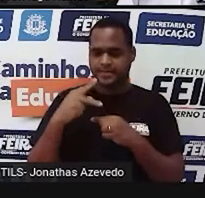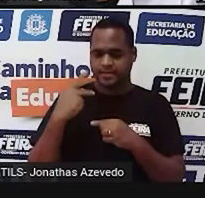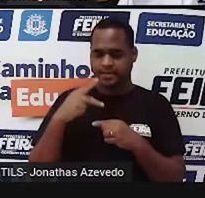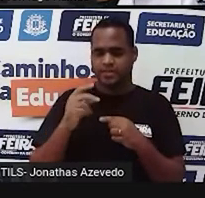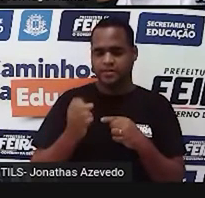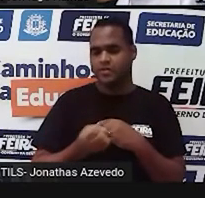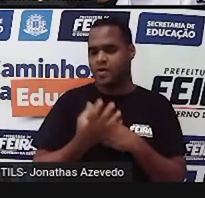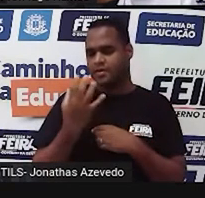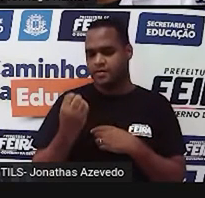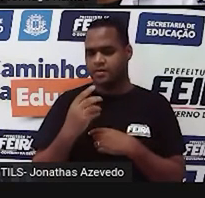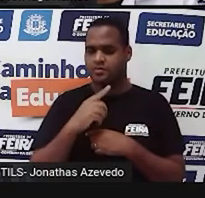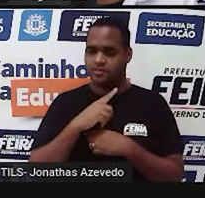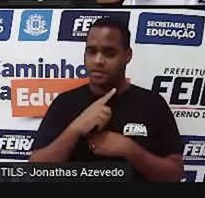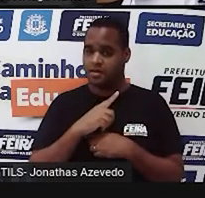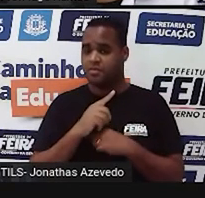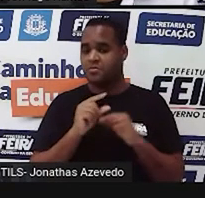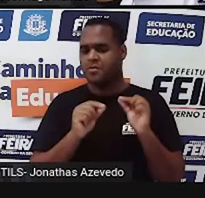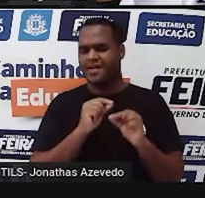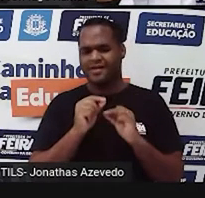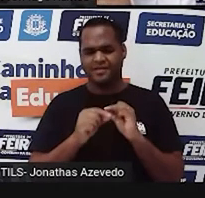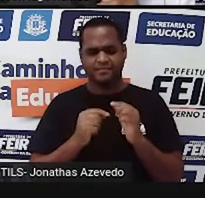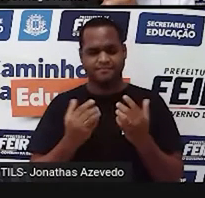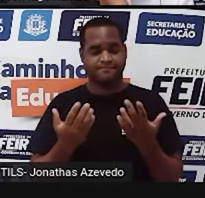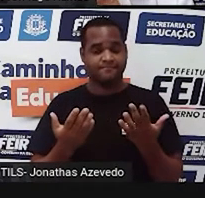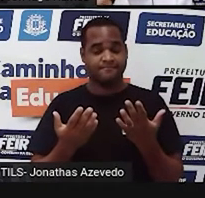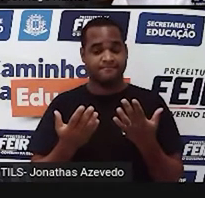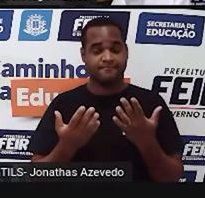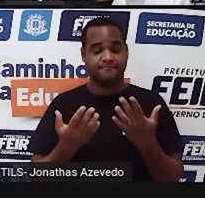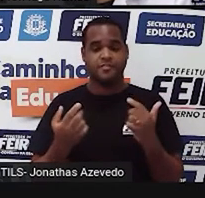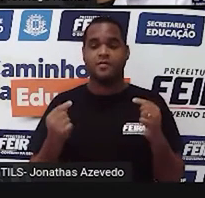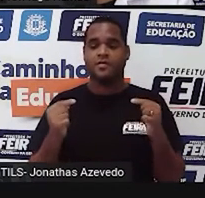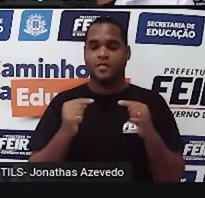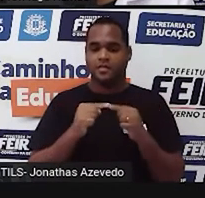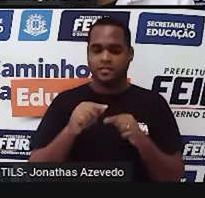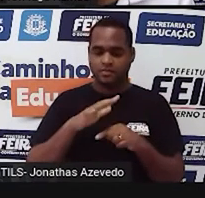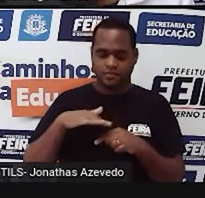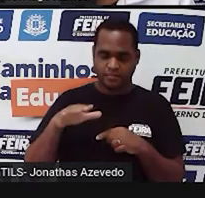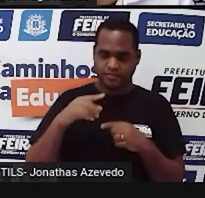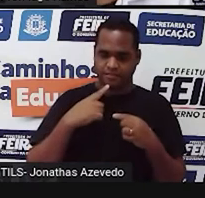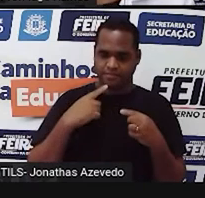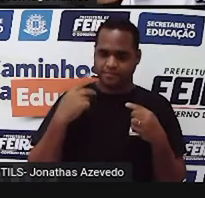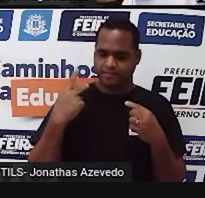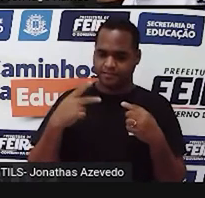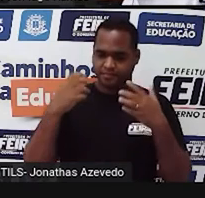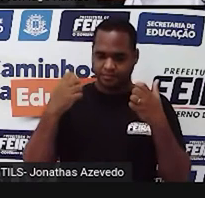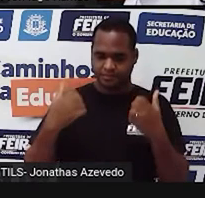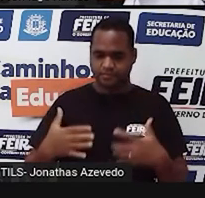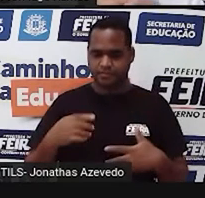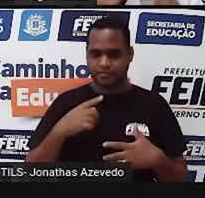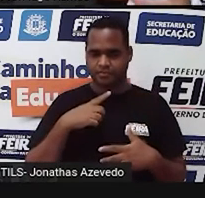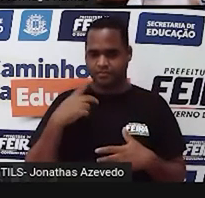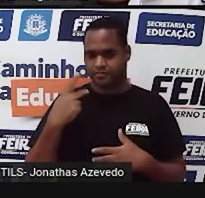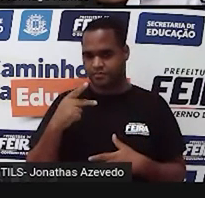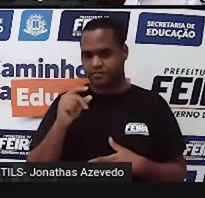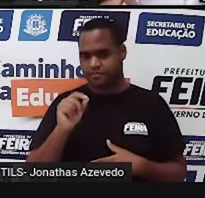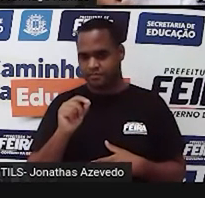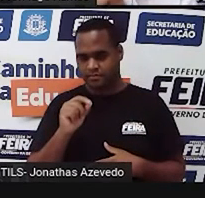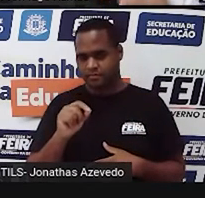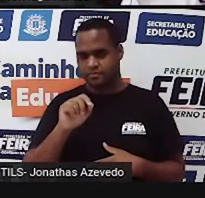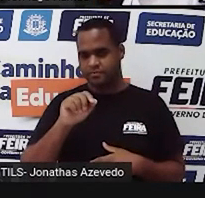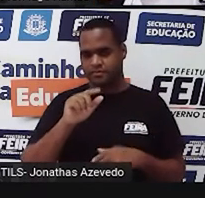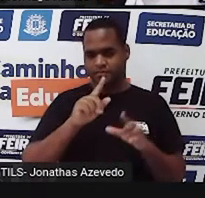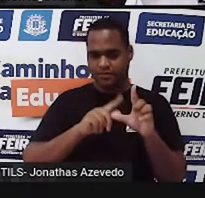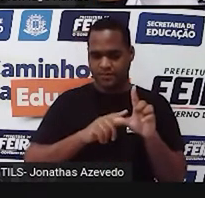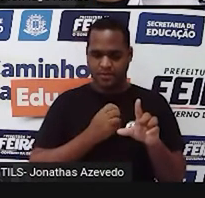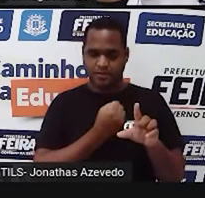combustível? Bom, é nesse momento que a álgebra, que